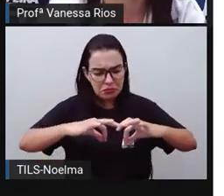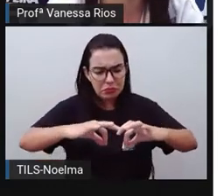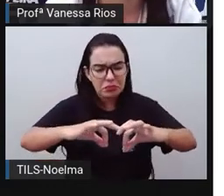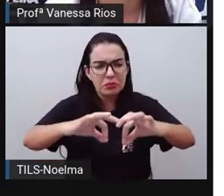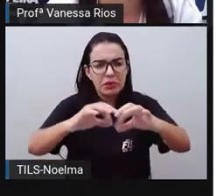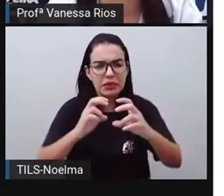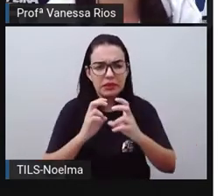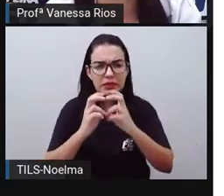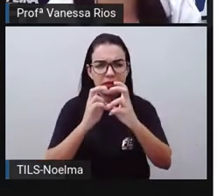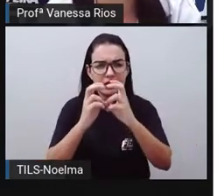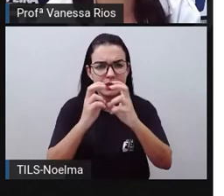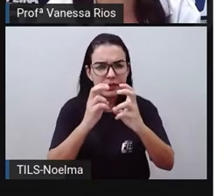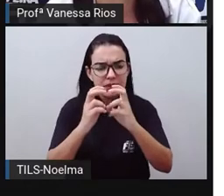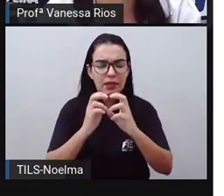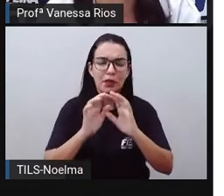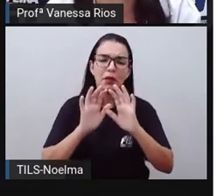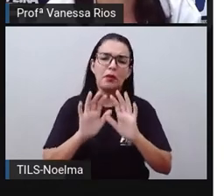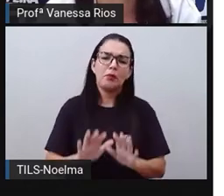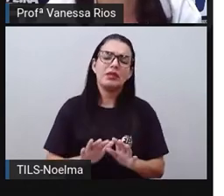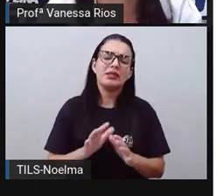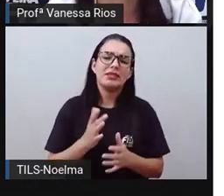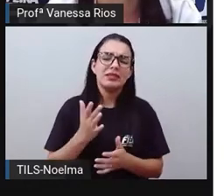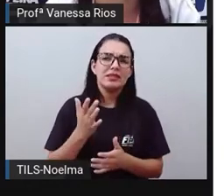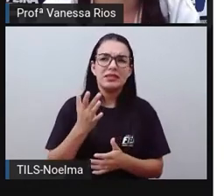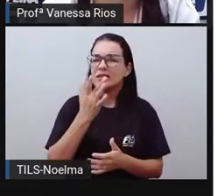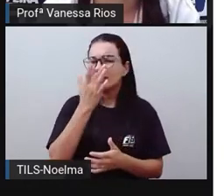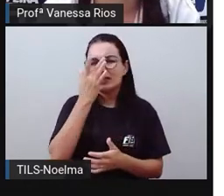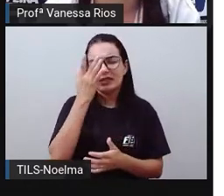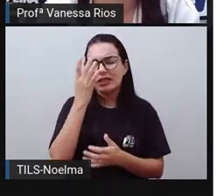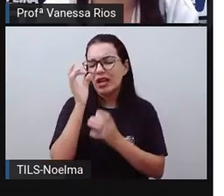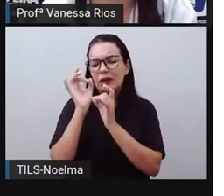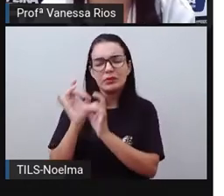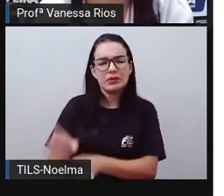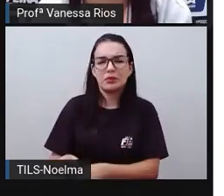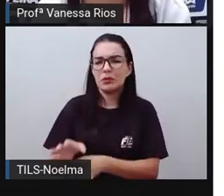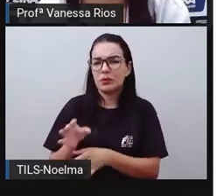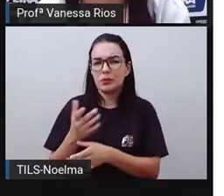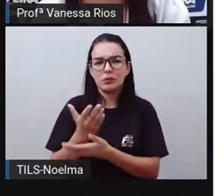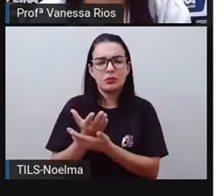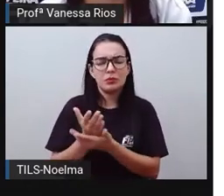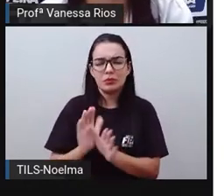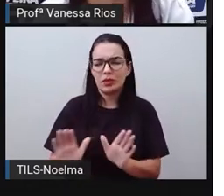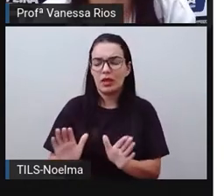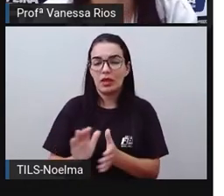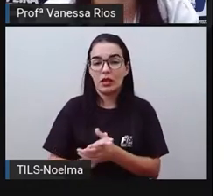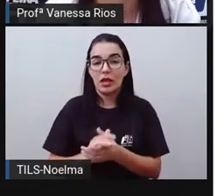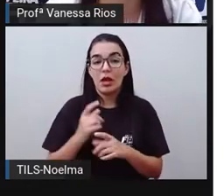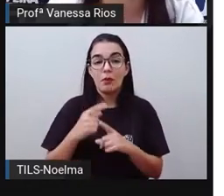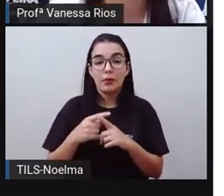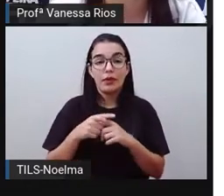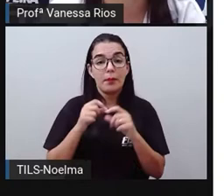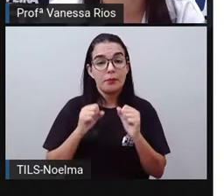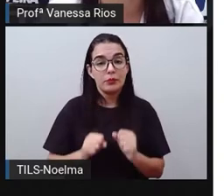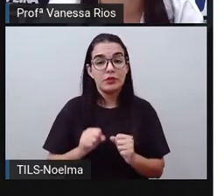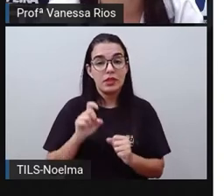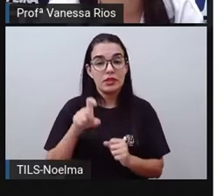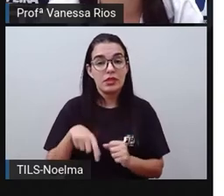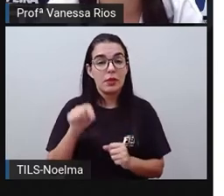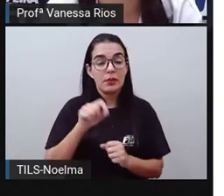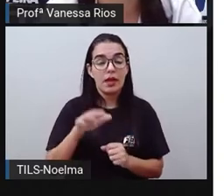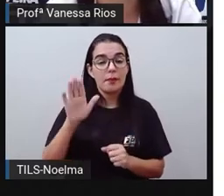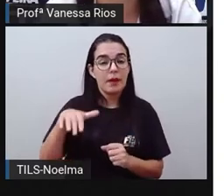ferro e pensar que essa forma de transporte deixaria mais barato, transporte de cargas, não é? Que